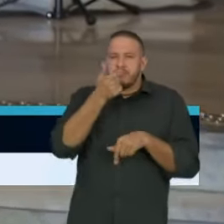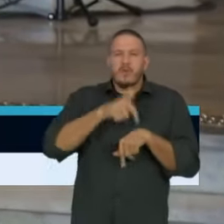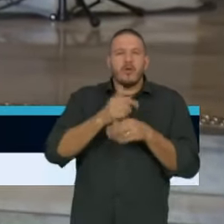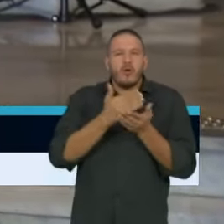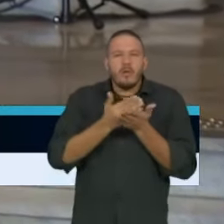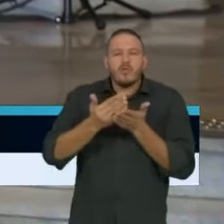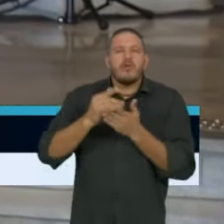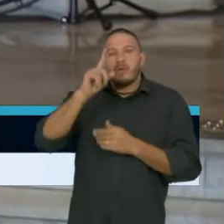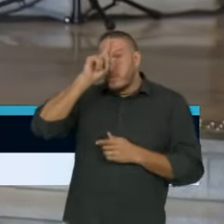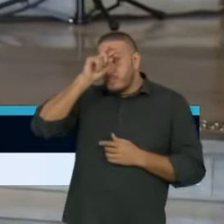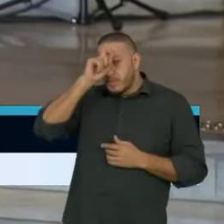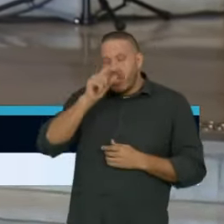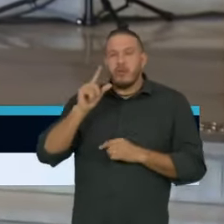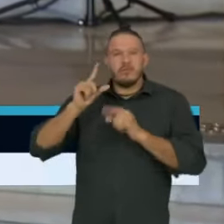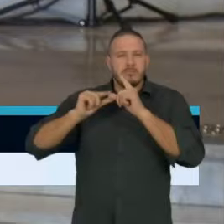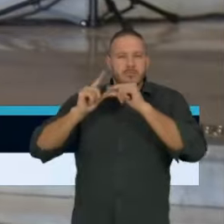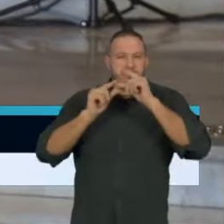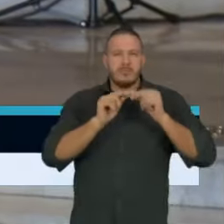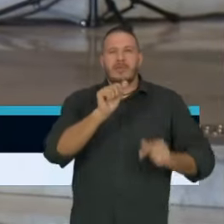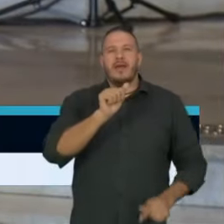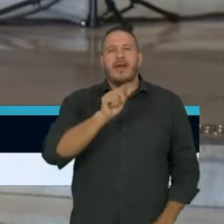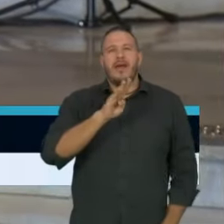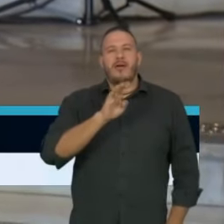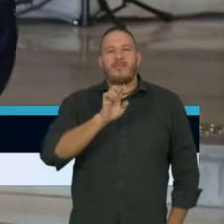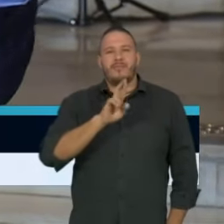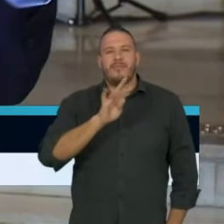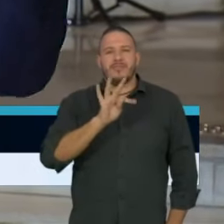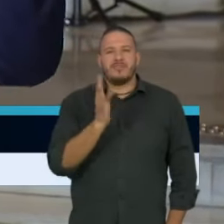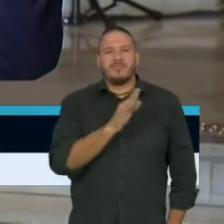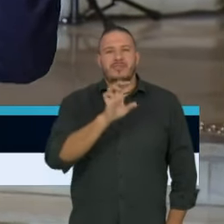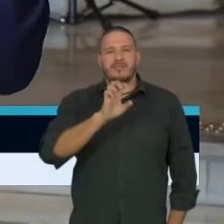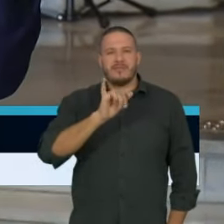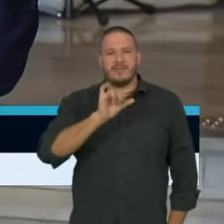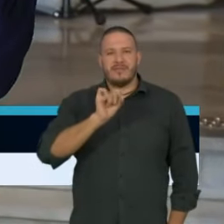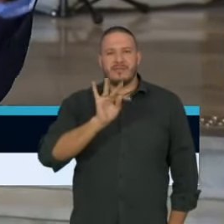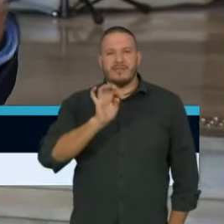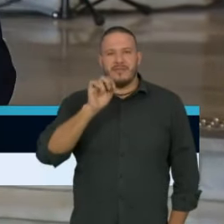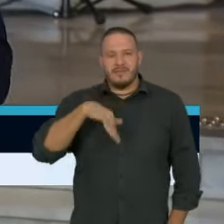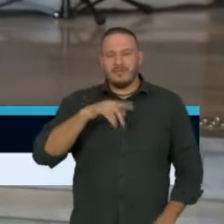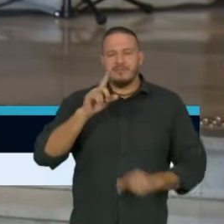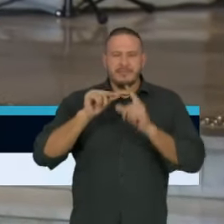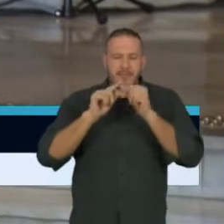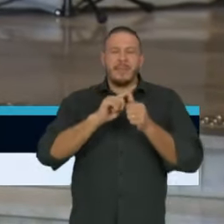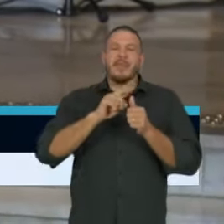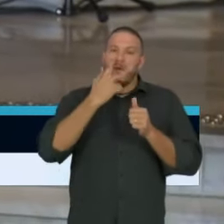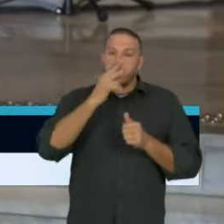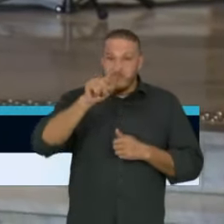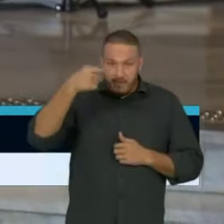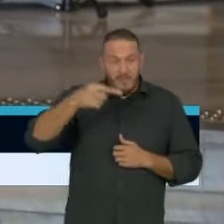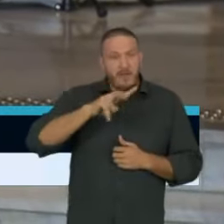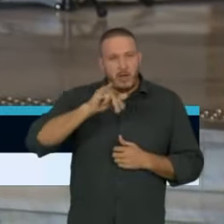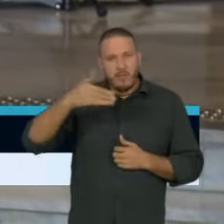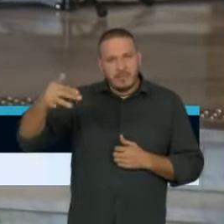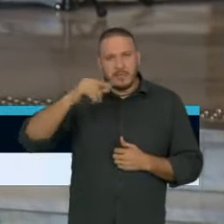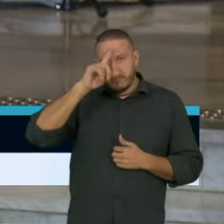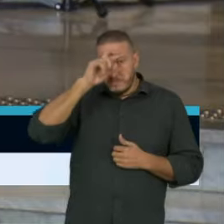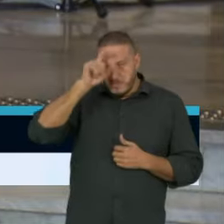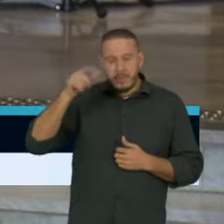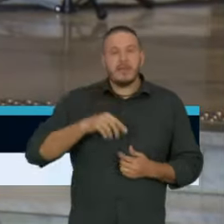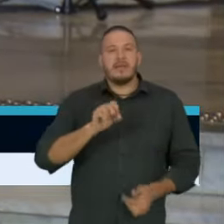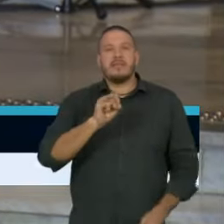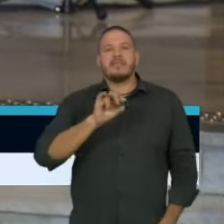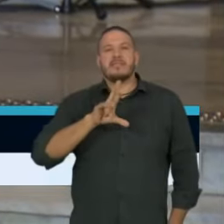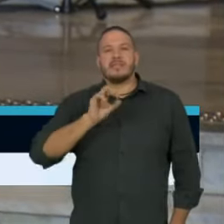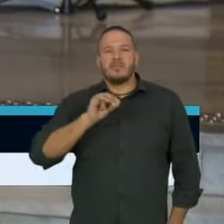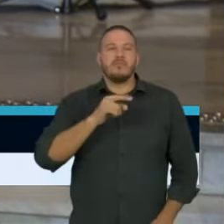Einstein, deve ter iniciado nesse fim de semana o Sírio e os dois HCs de Ribeirão e